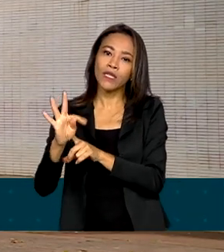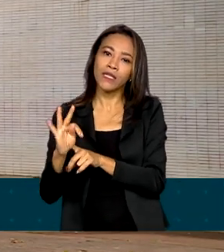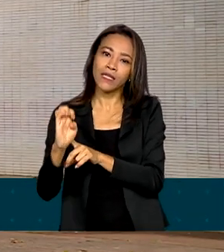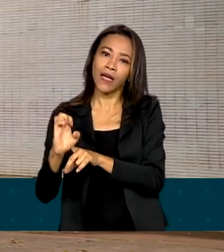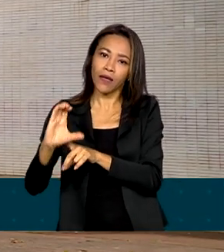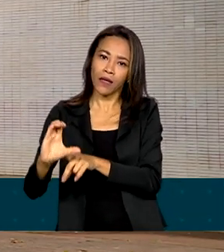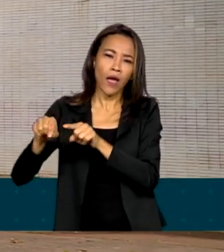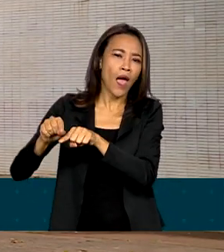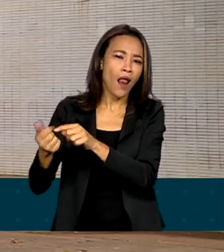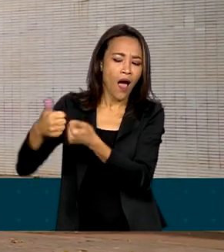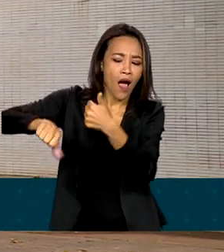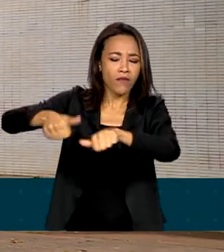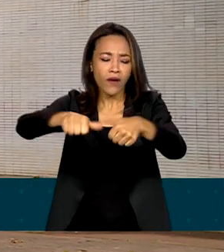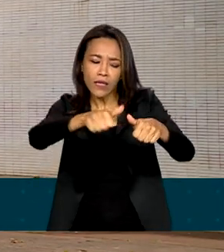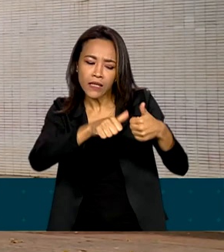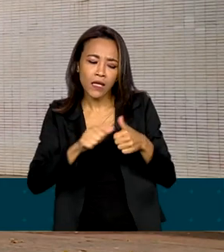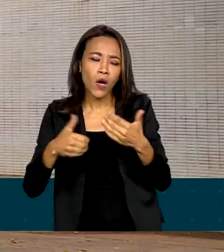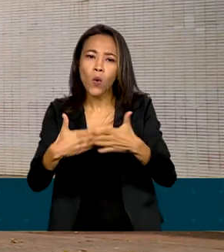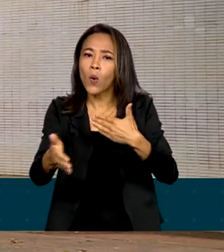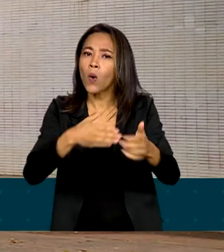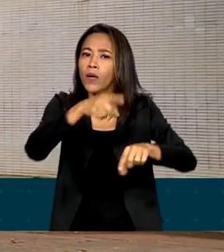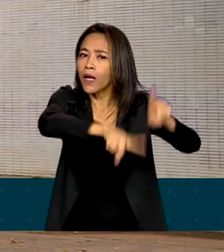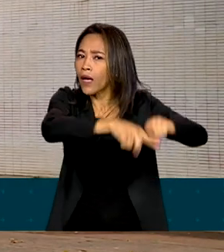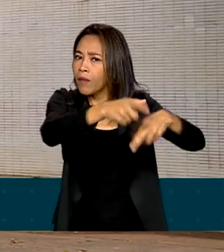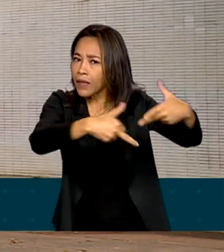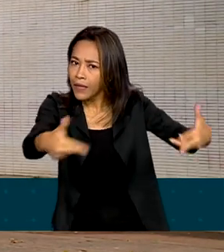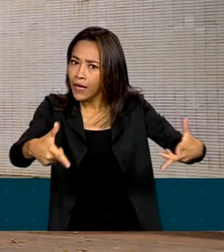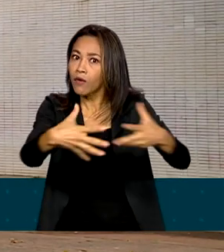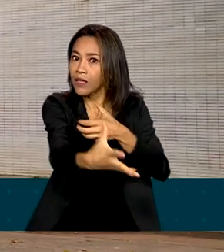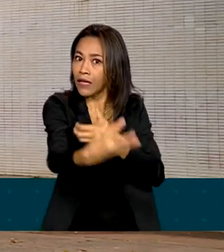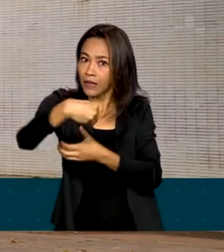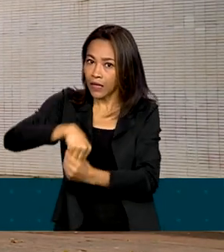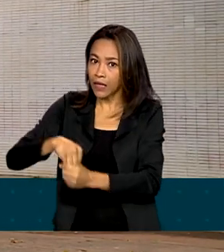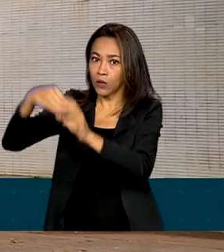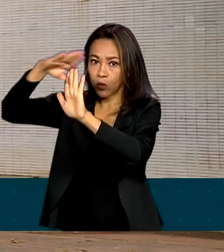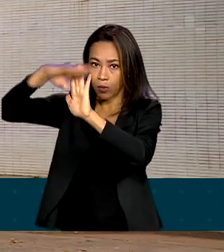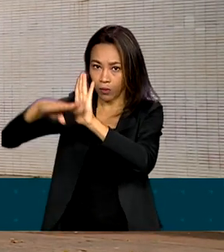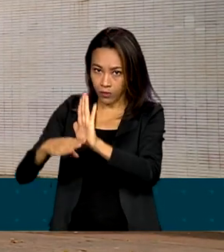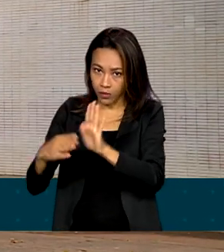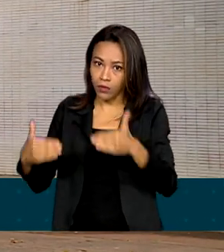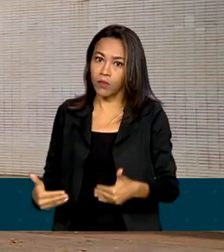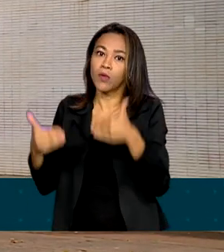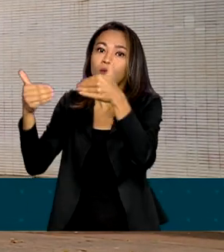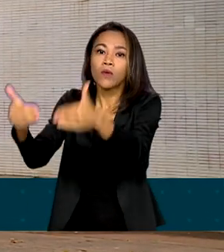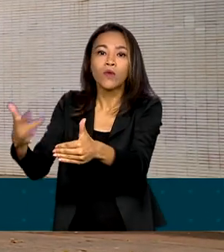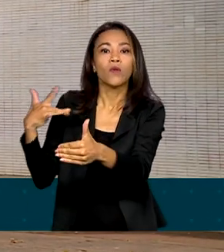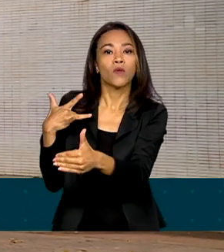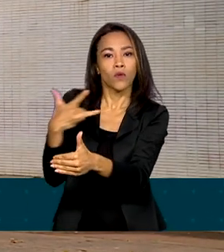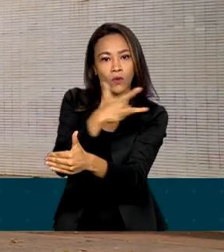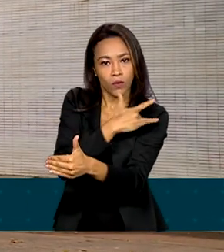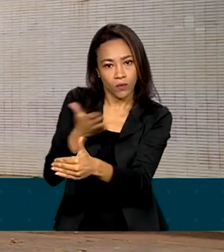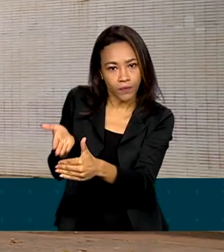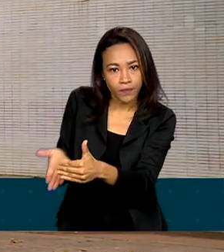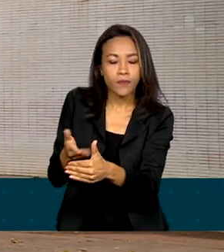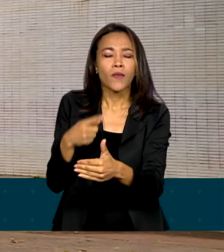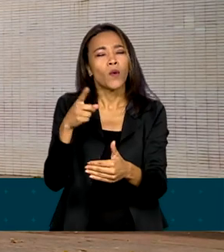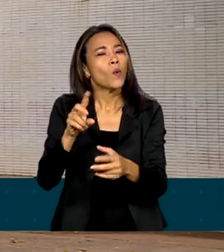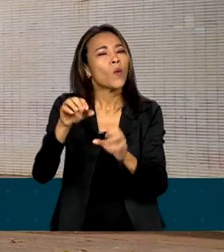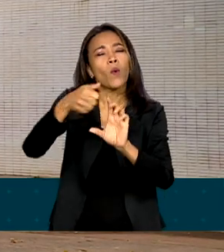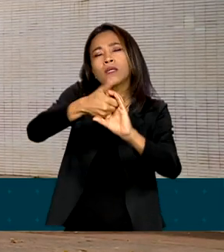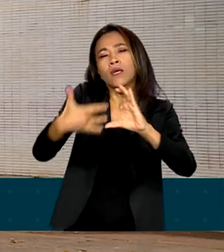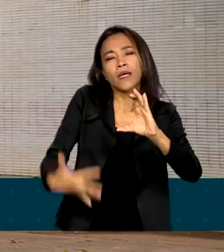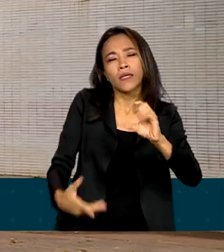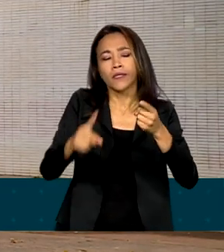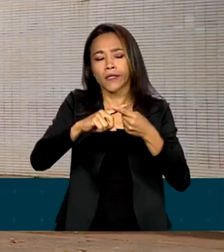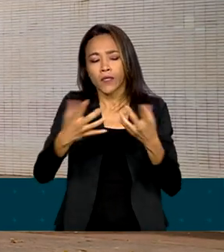avaliar qualquer produto candidato a ser incorporado ao SUS. Nesse processo, são levados em conta aspectos como